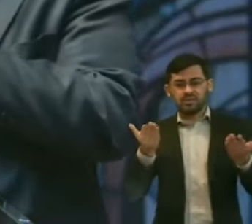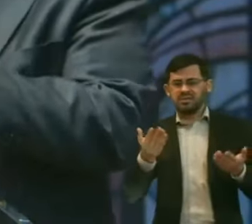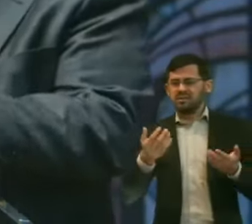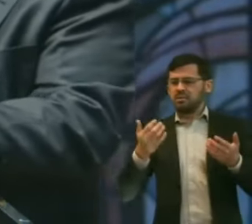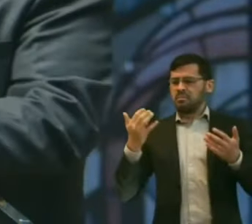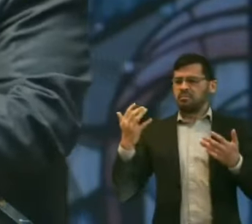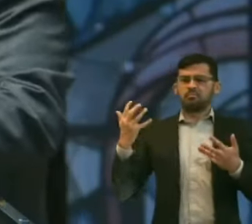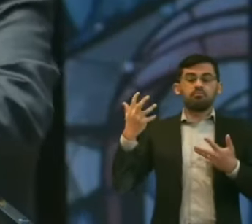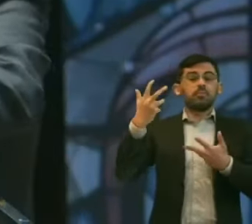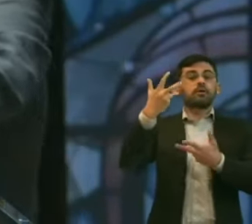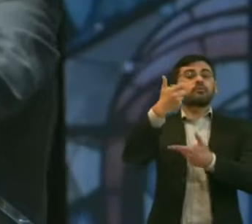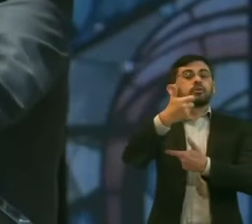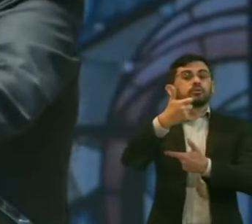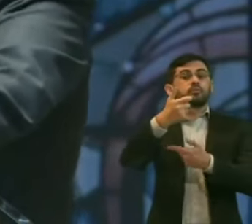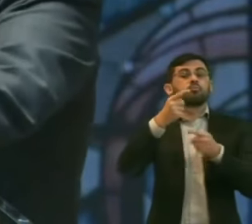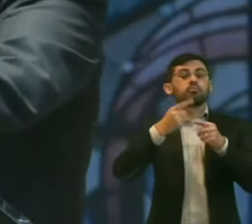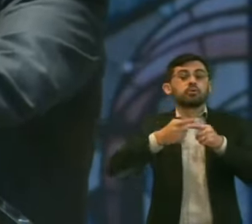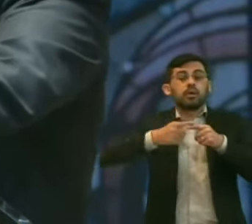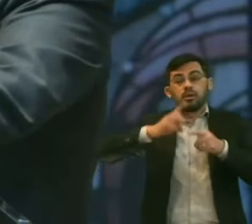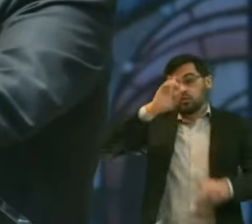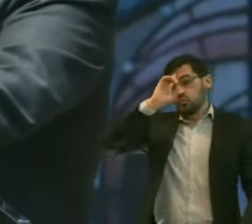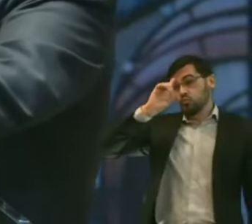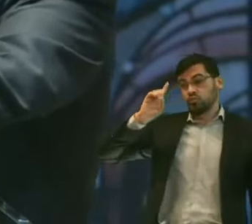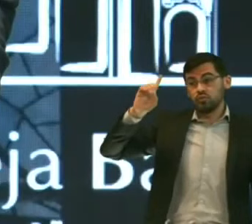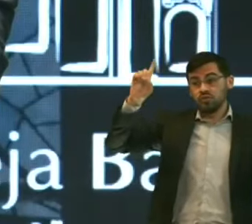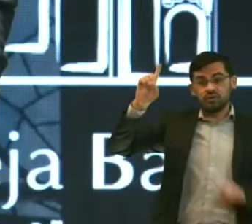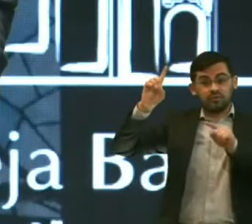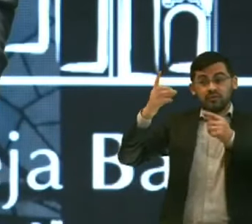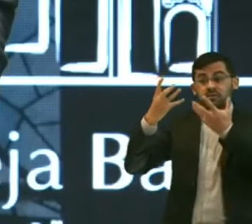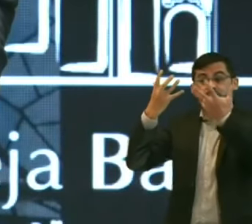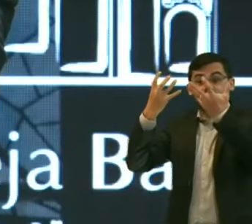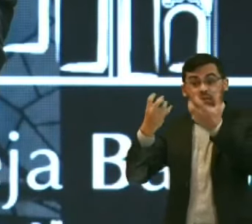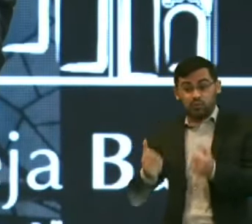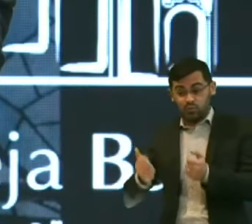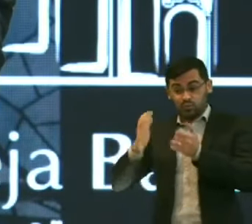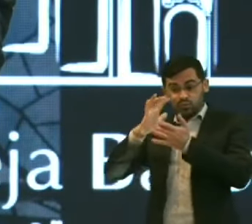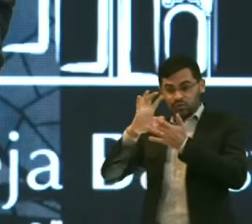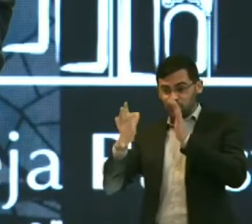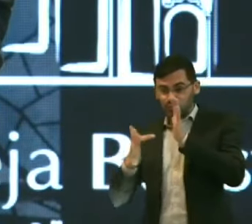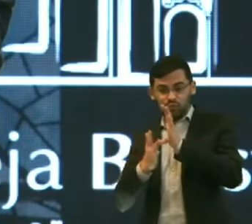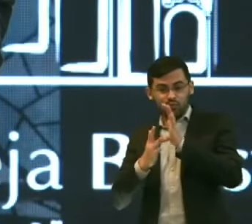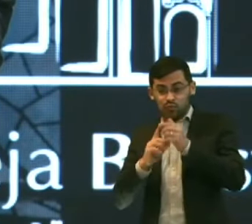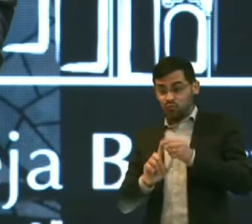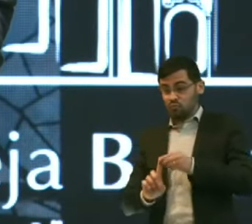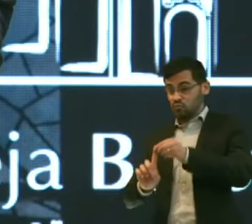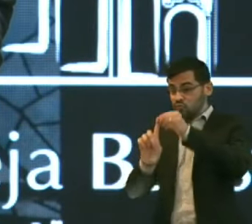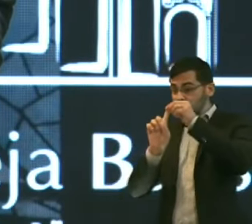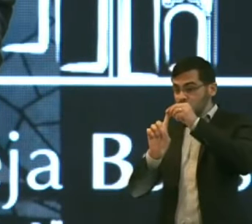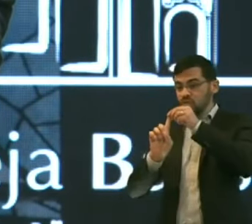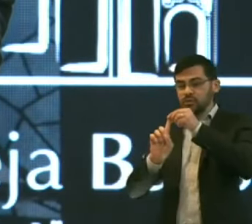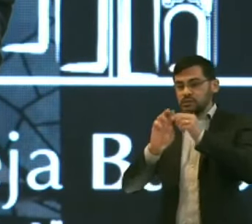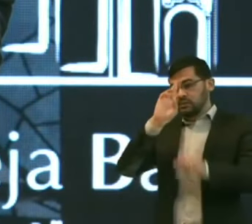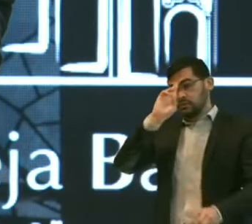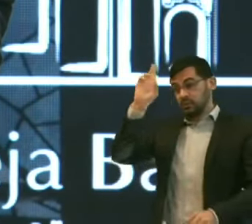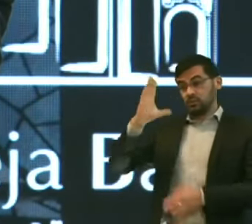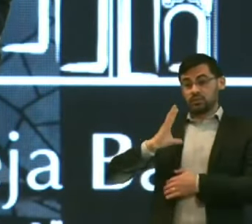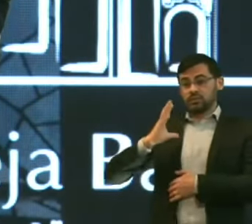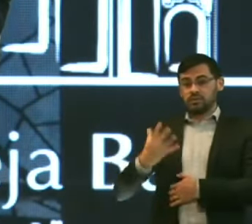No dia em que você Recebeu Jesus Cristo Como Senhor e Salvador Da sua vida